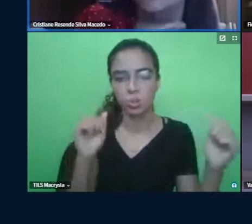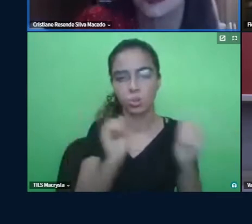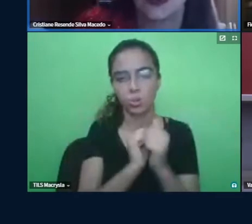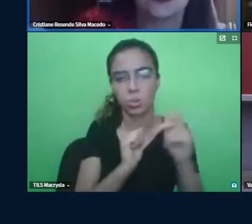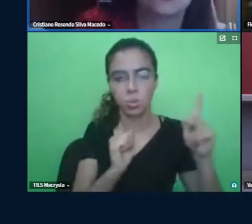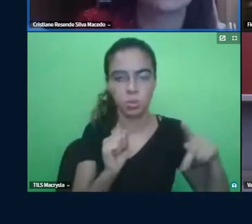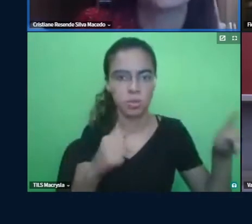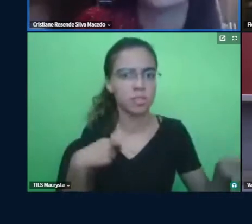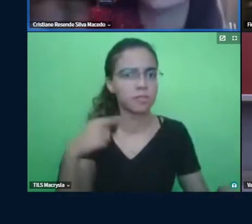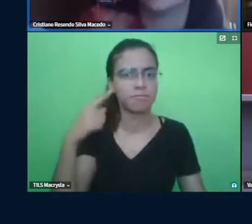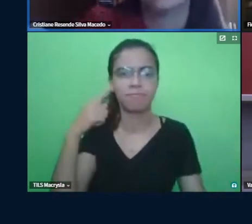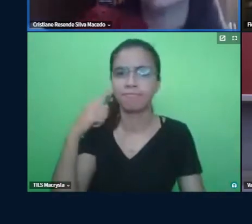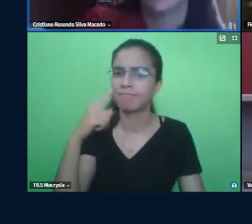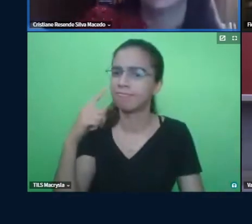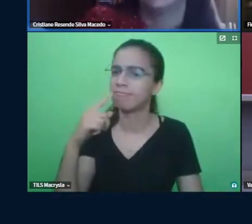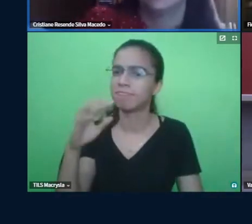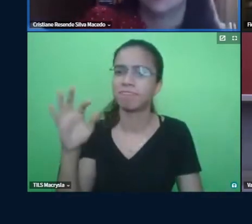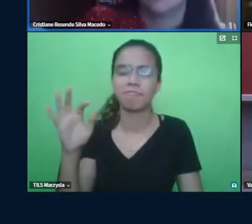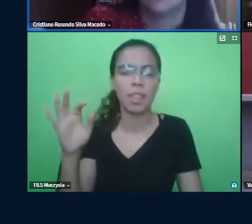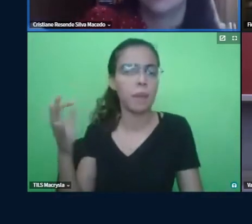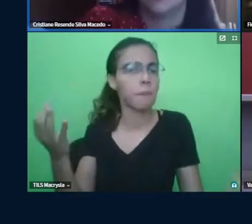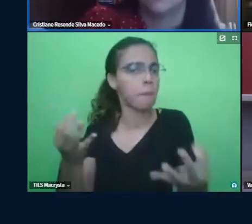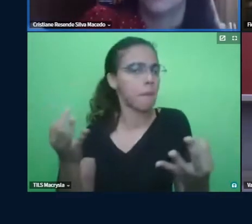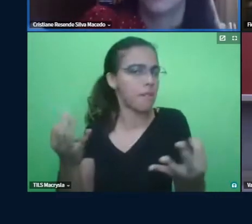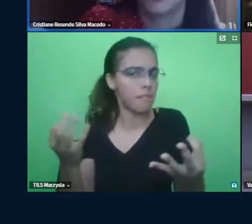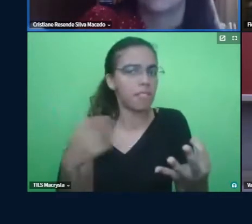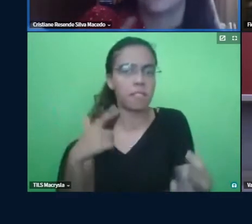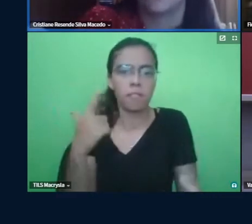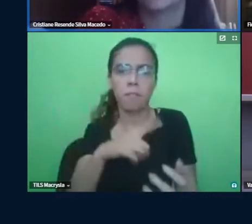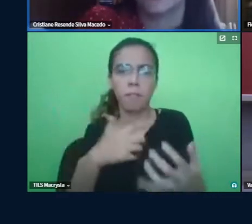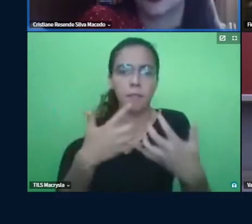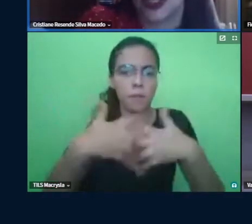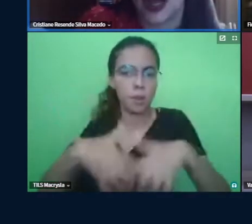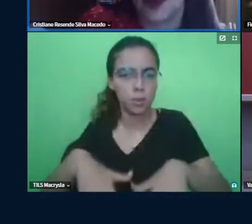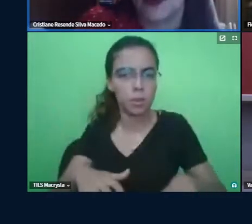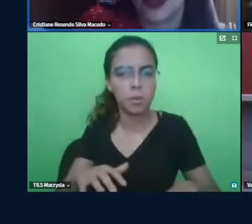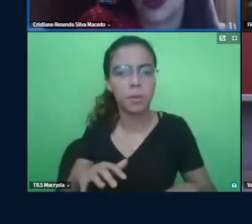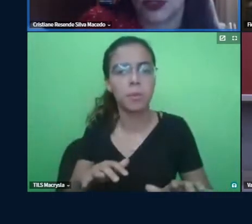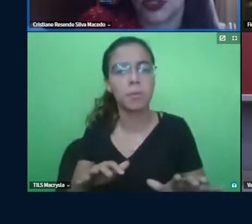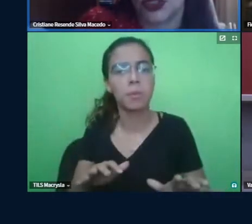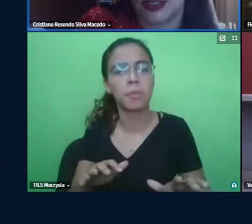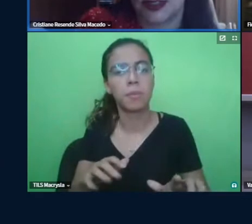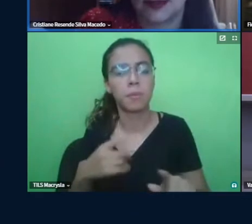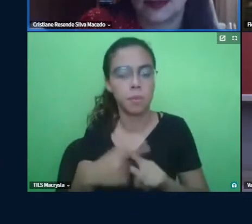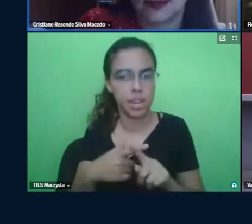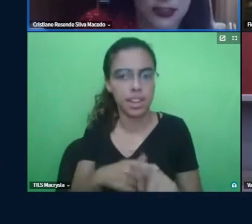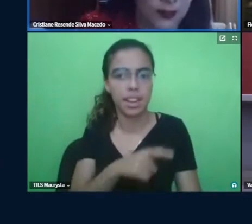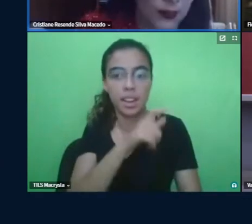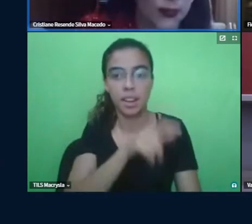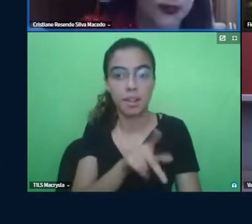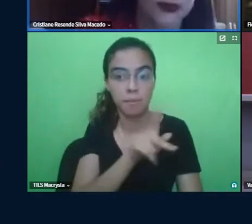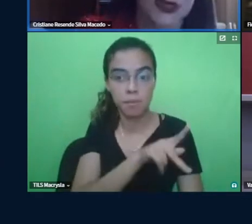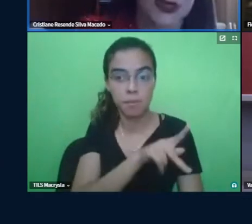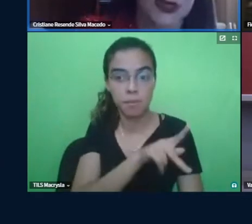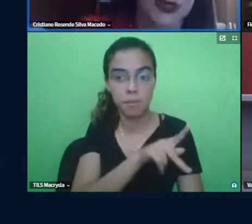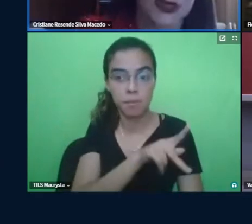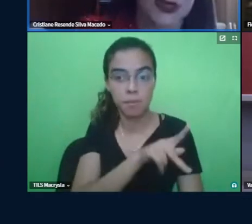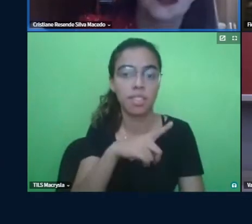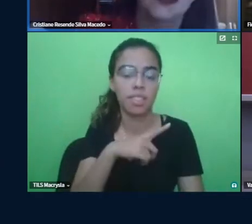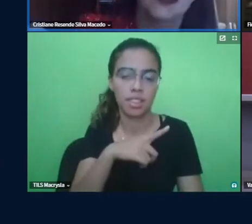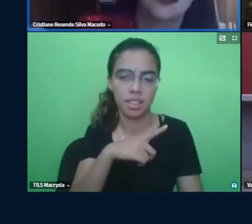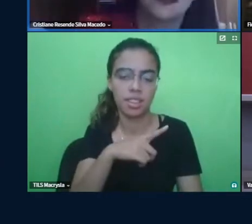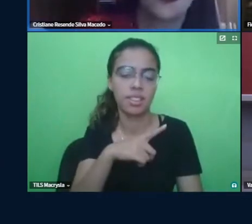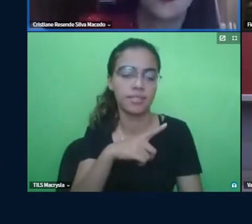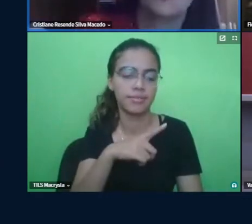ser um sucesso total, aquilo lá. E foi uma atividade que a professora tinha proposto, né?